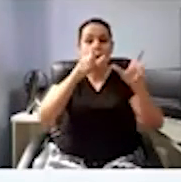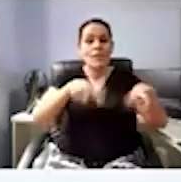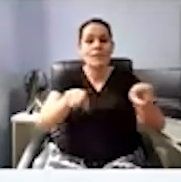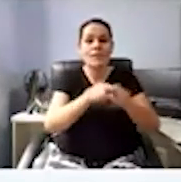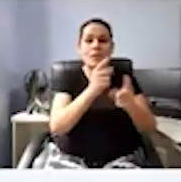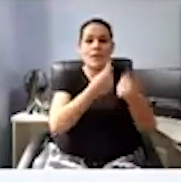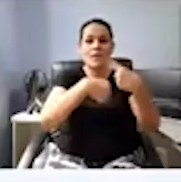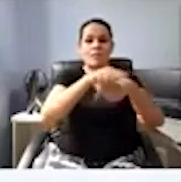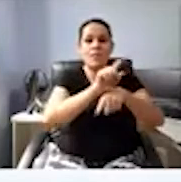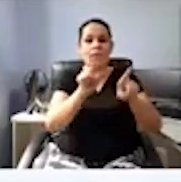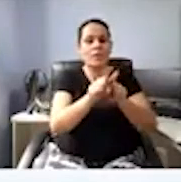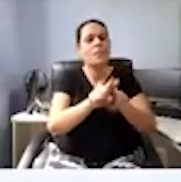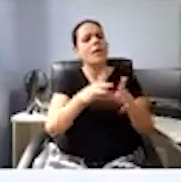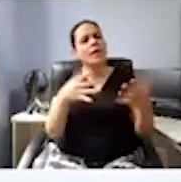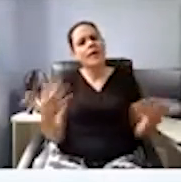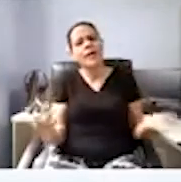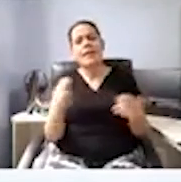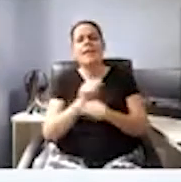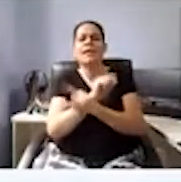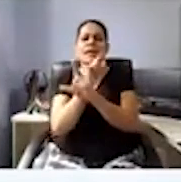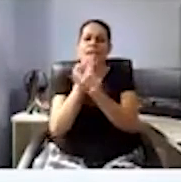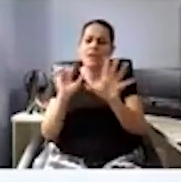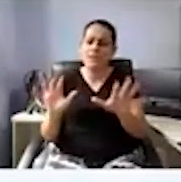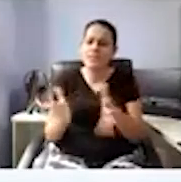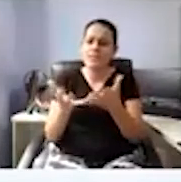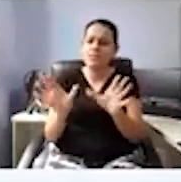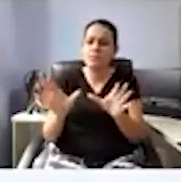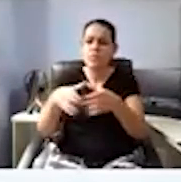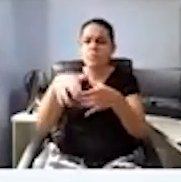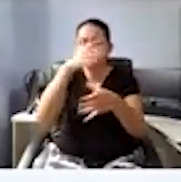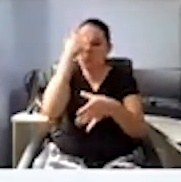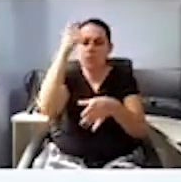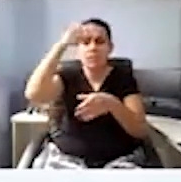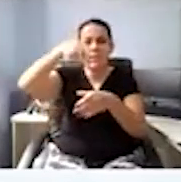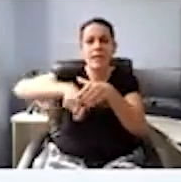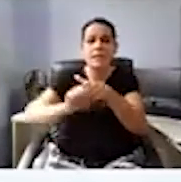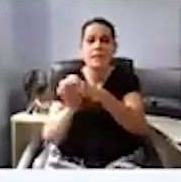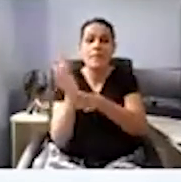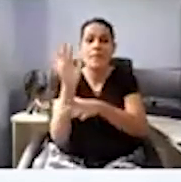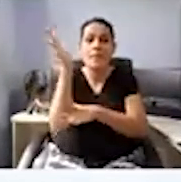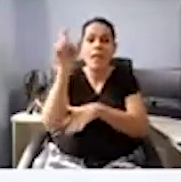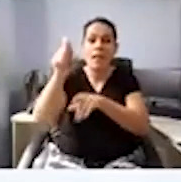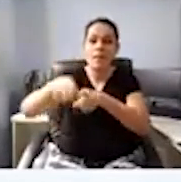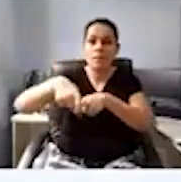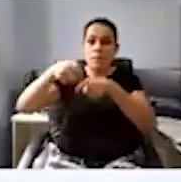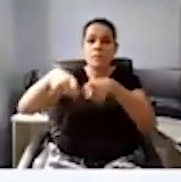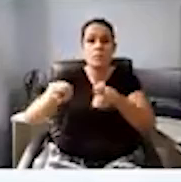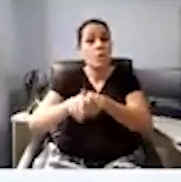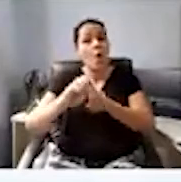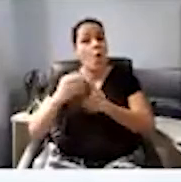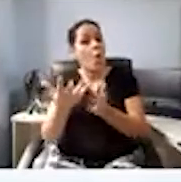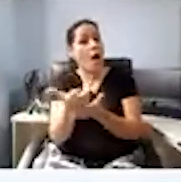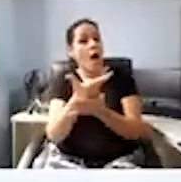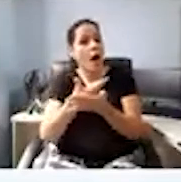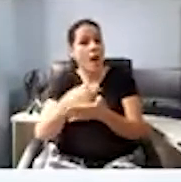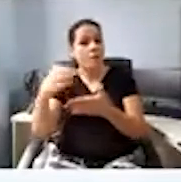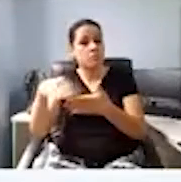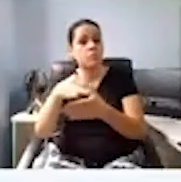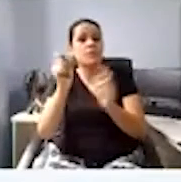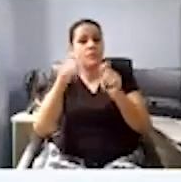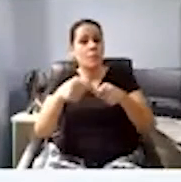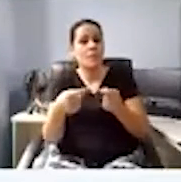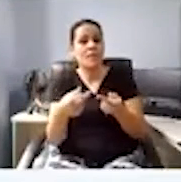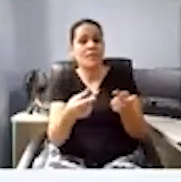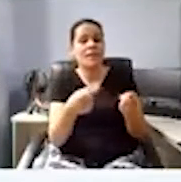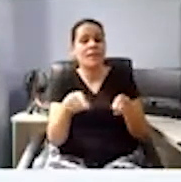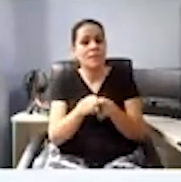pessoas que produzem, muitas vezes, ou tipo de alimentos, ou até artesanato. Então, são